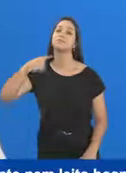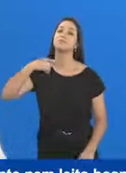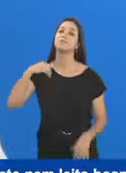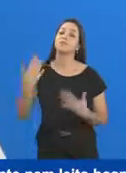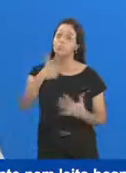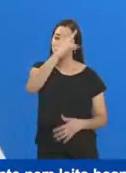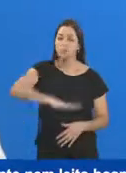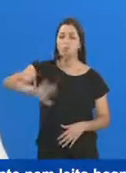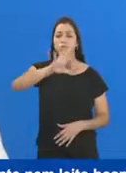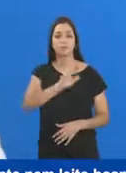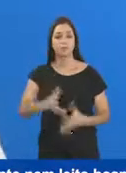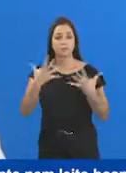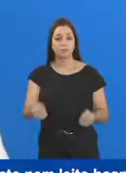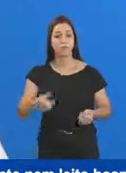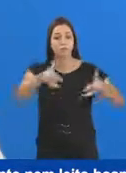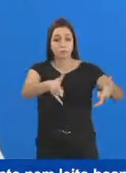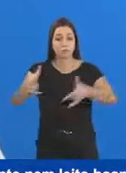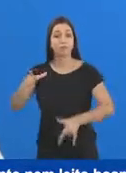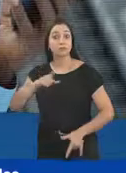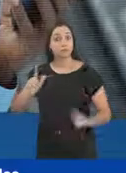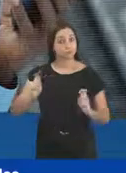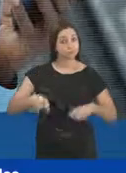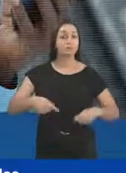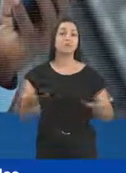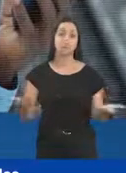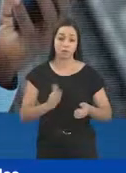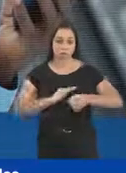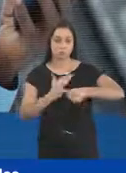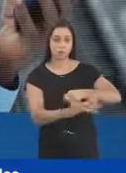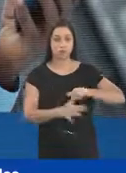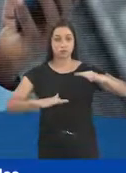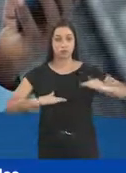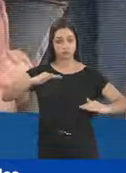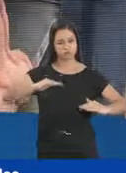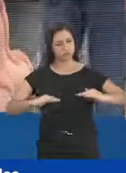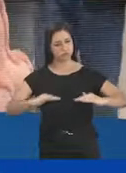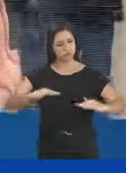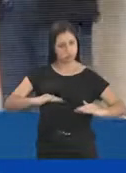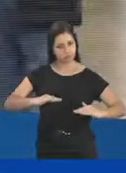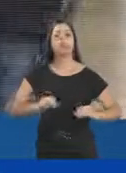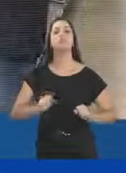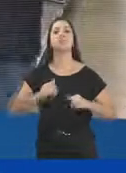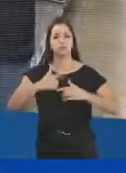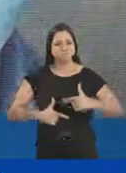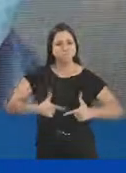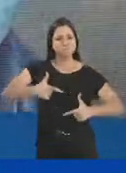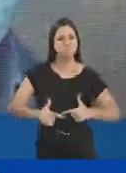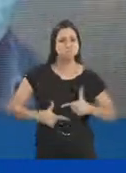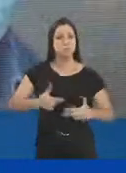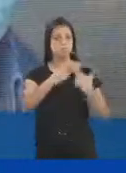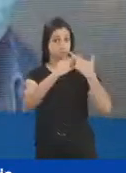paciente de Uberlândia ficou sem atendimento nem eleito hospitalar. E agora, com os casos de Covid mais controlados, estamos avançando com